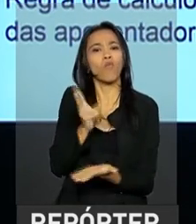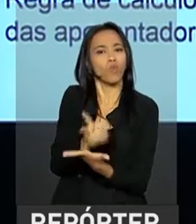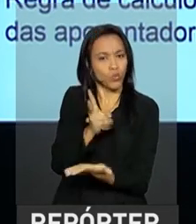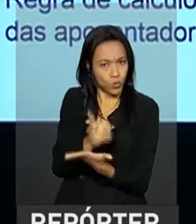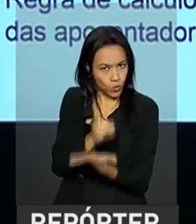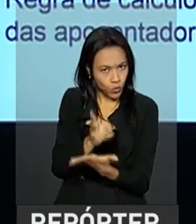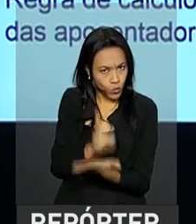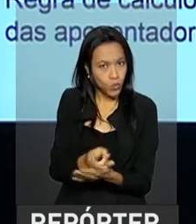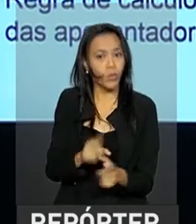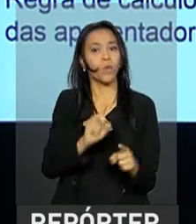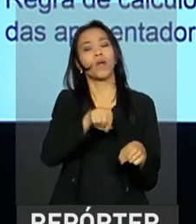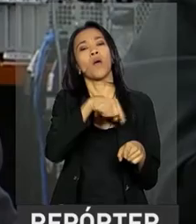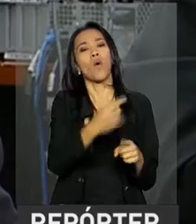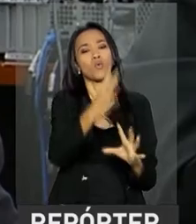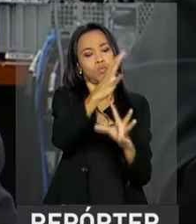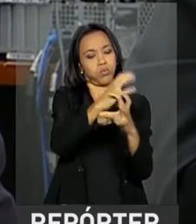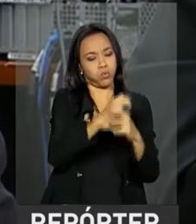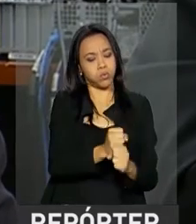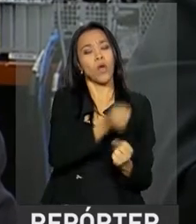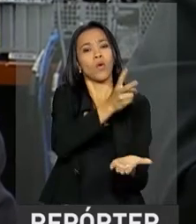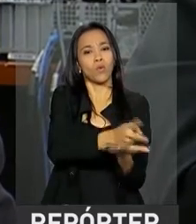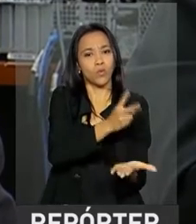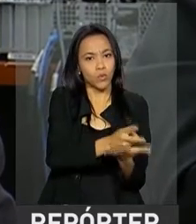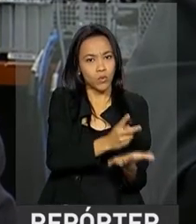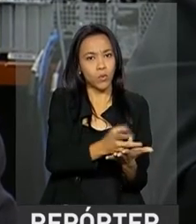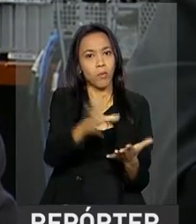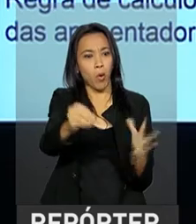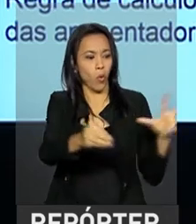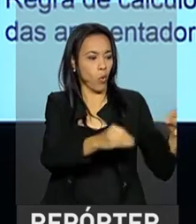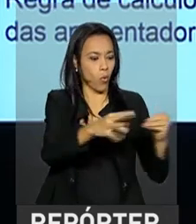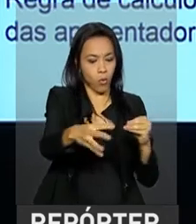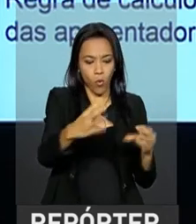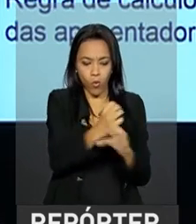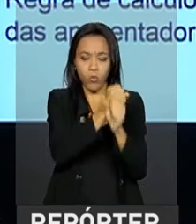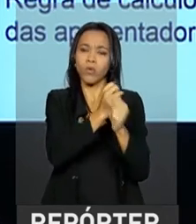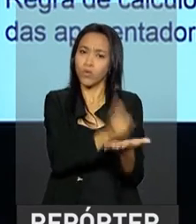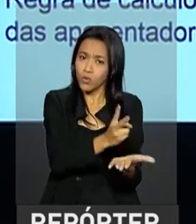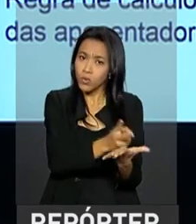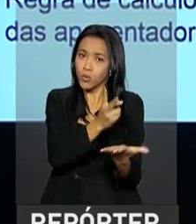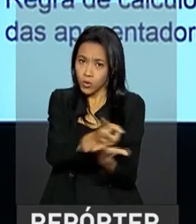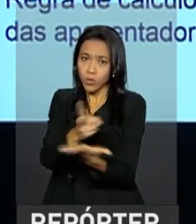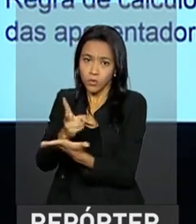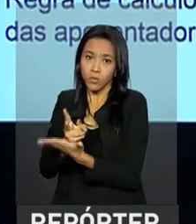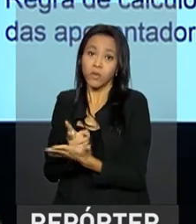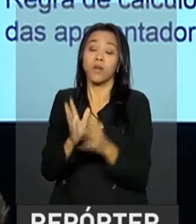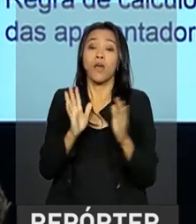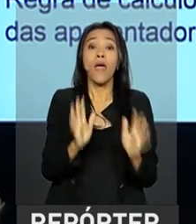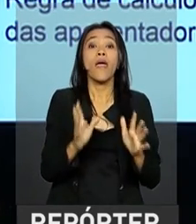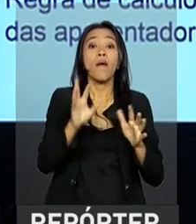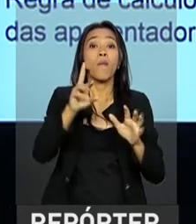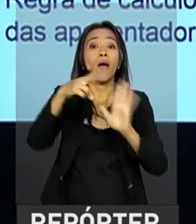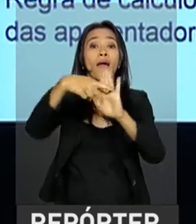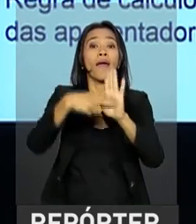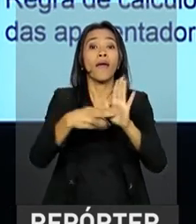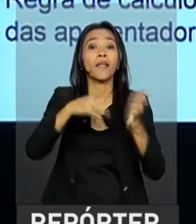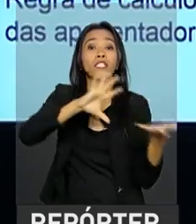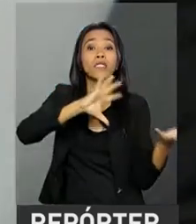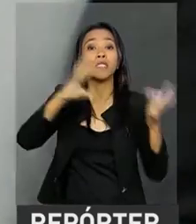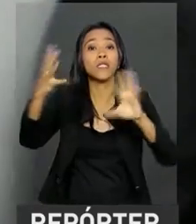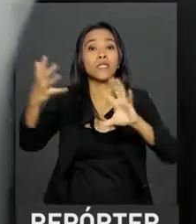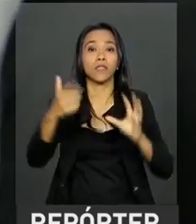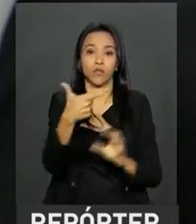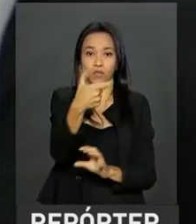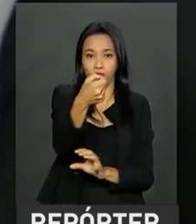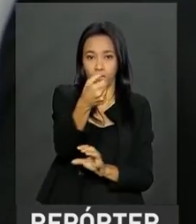acumulado vai receber acumulado. Tudo isso preservado. Além disso, uma regra de transição de 20 anos.